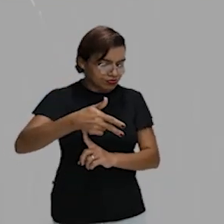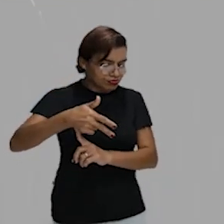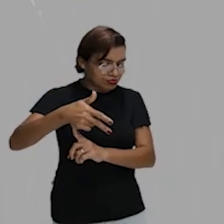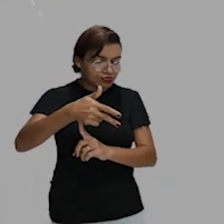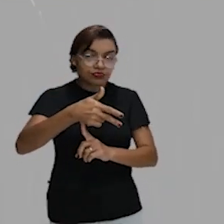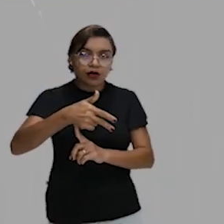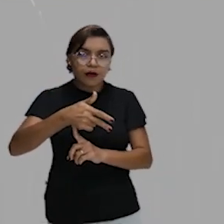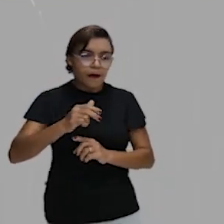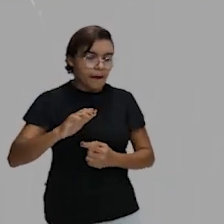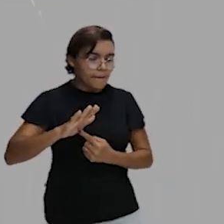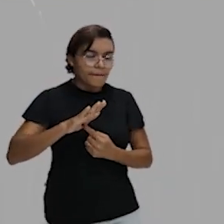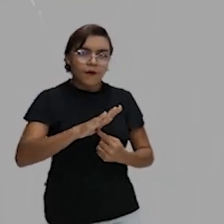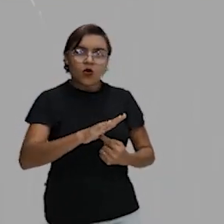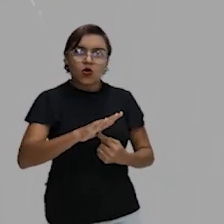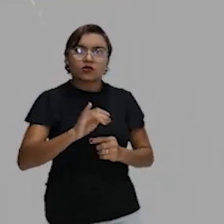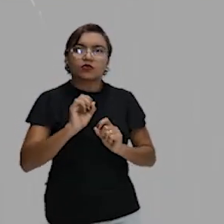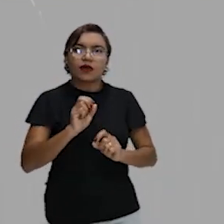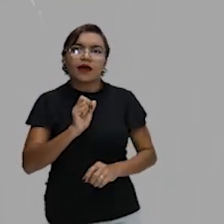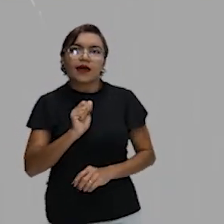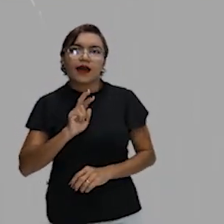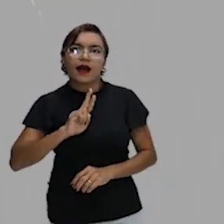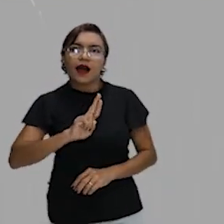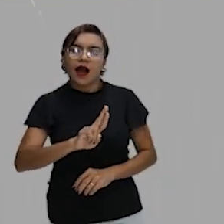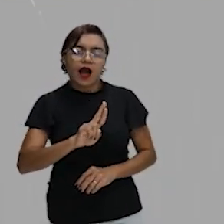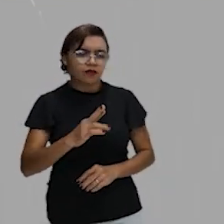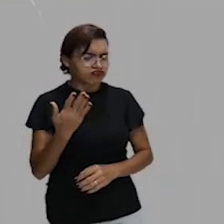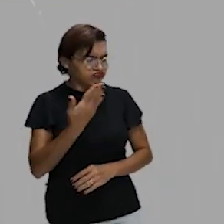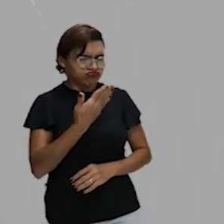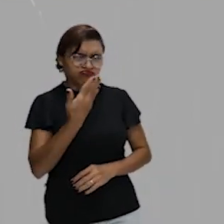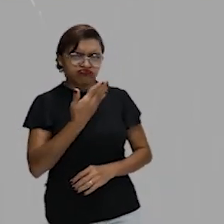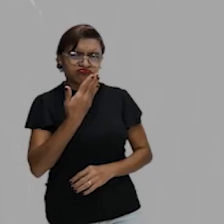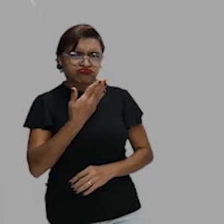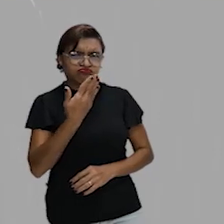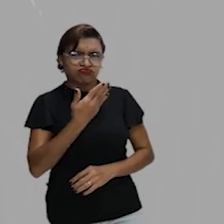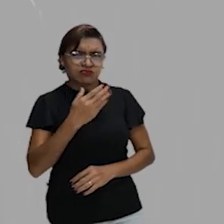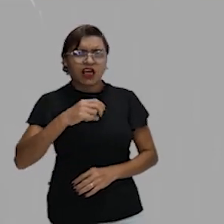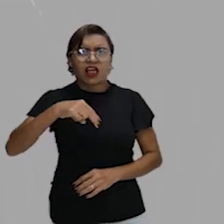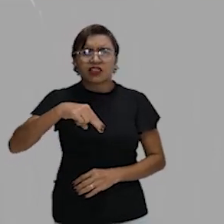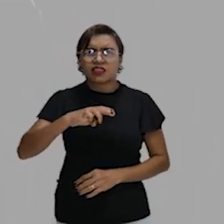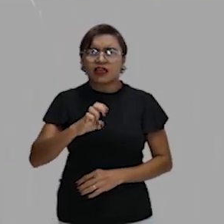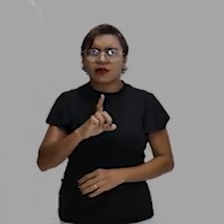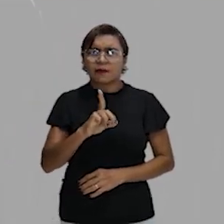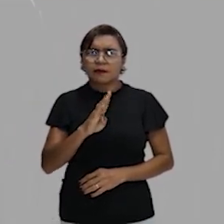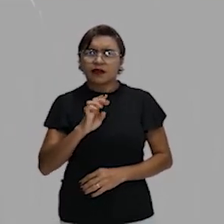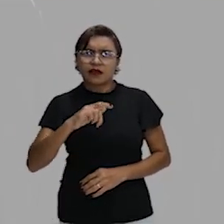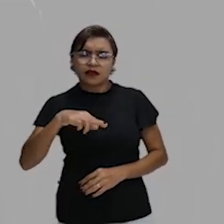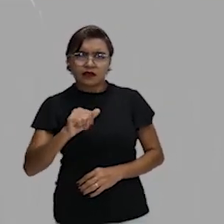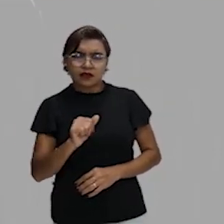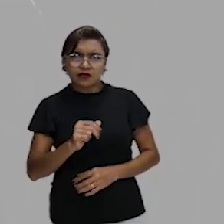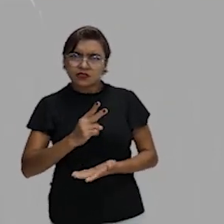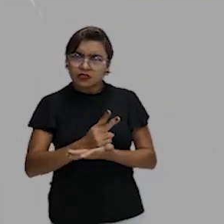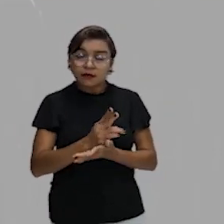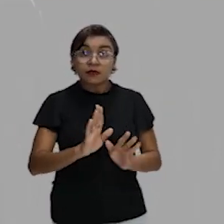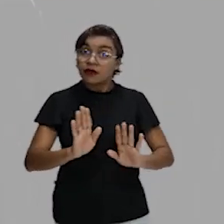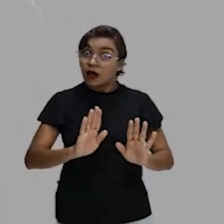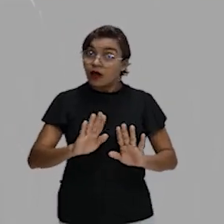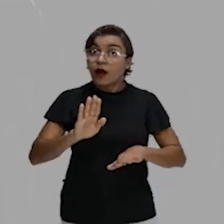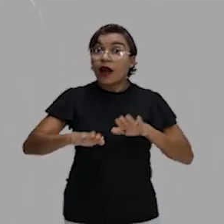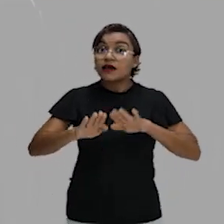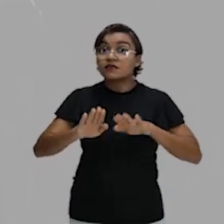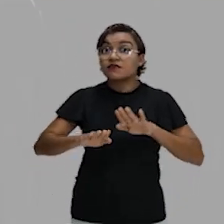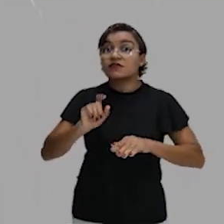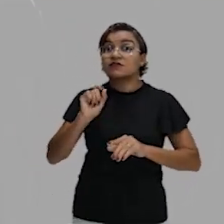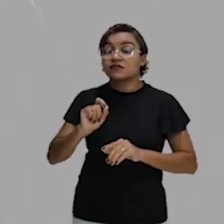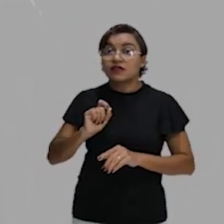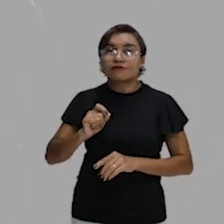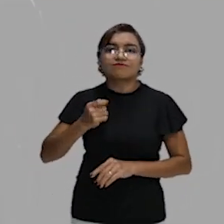aquela massa de ar assim, onde não se consegue ver nada. Parece que é neblina. Nem sempre é neblina, gente. Na realidade, muitas vezes